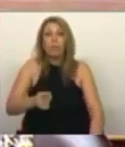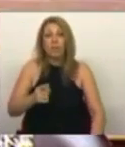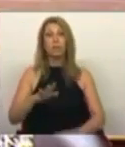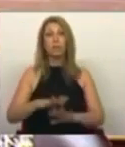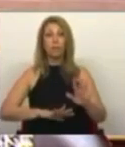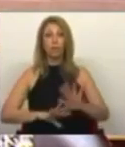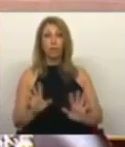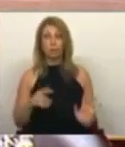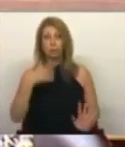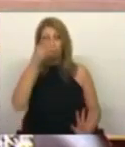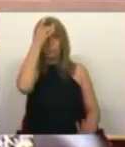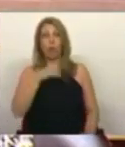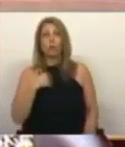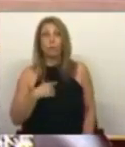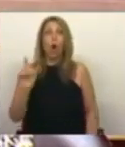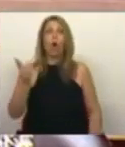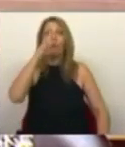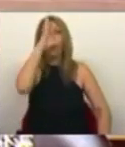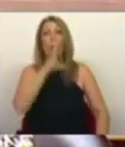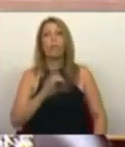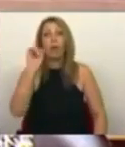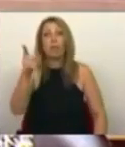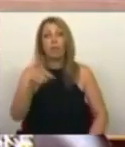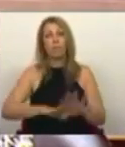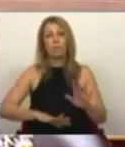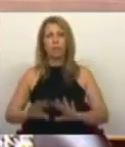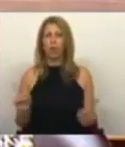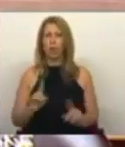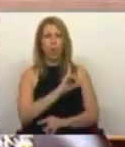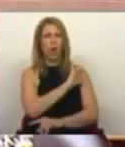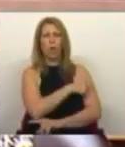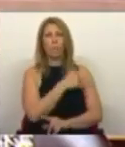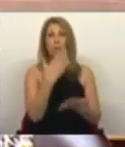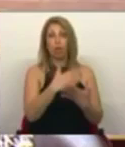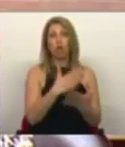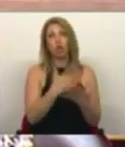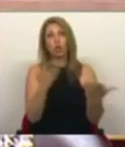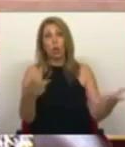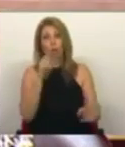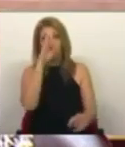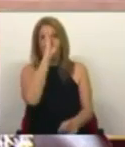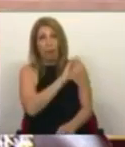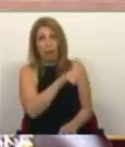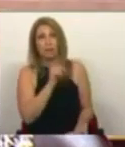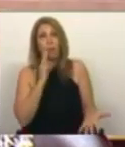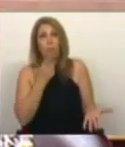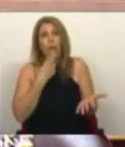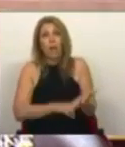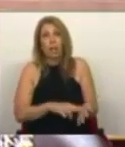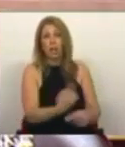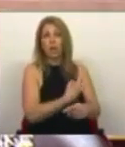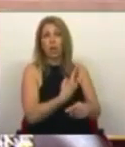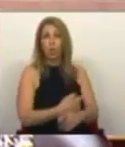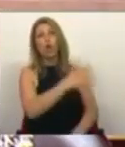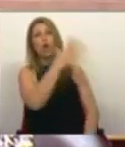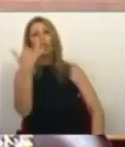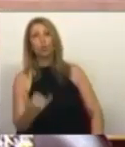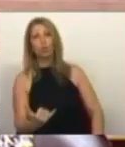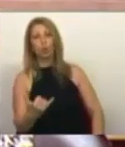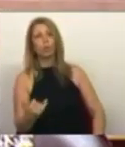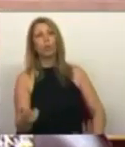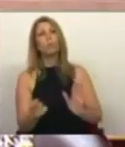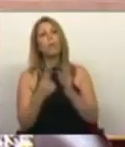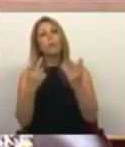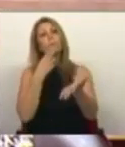nosso ponto de vista como se até o Governo devesse fazer, que não devia ser uma competência das escolas, que é quem sabe a realidade das coisas. E um segundo ponto em que há